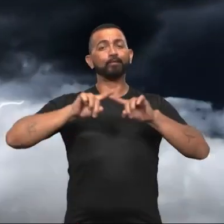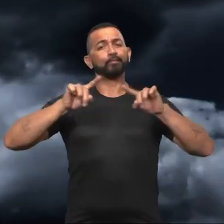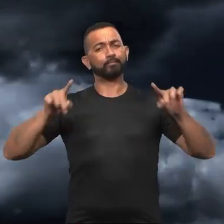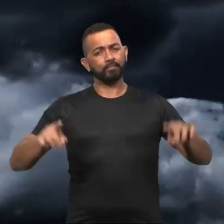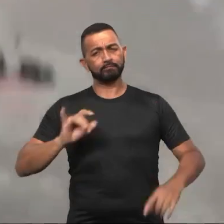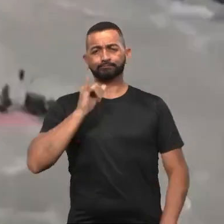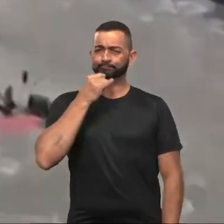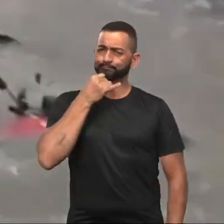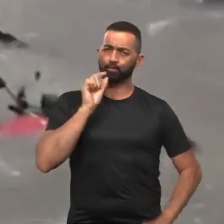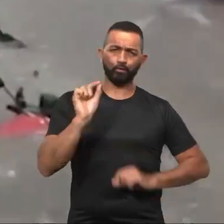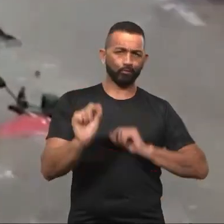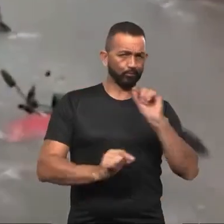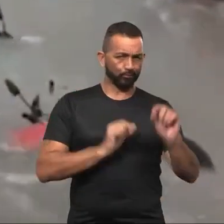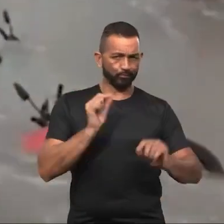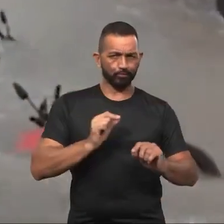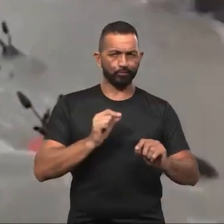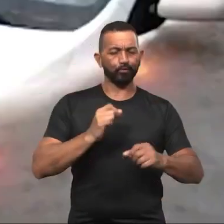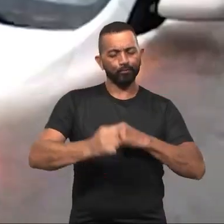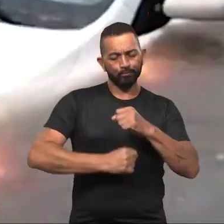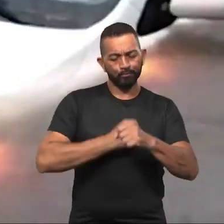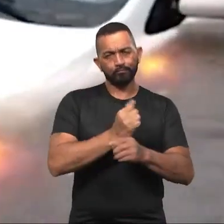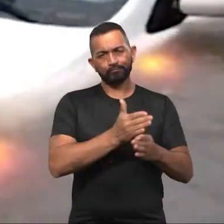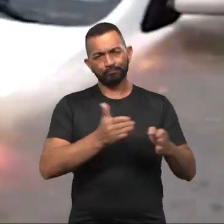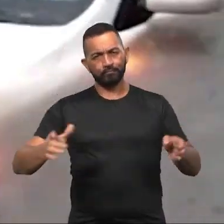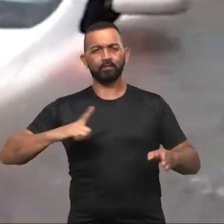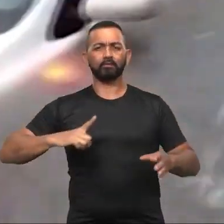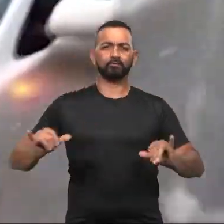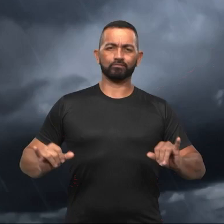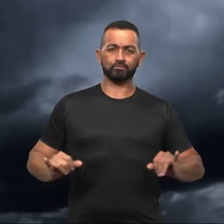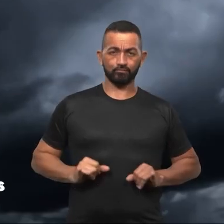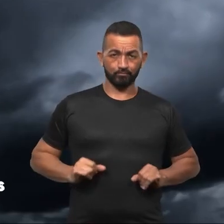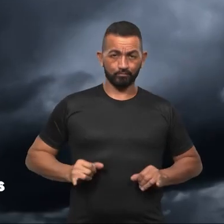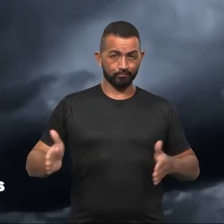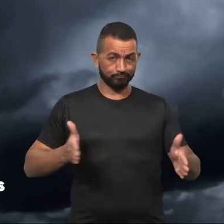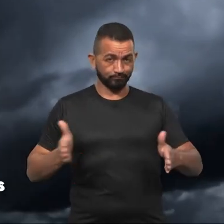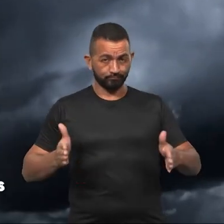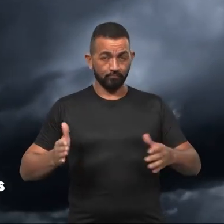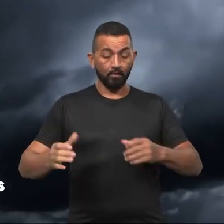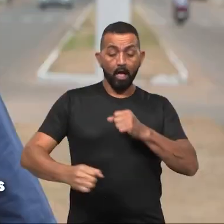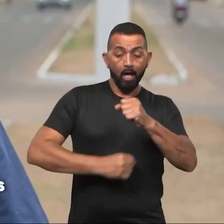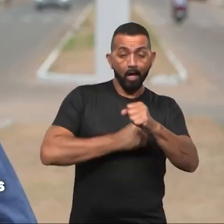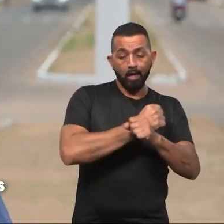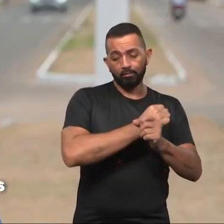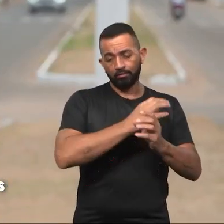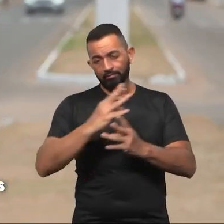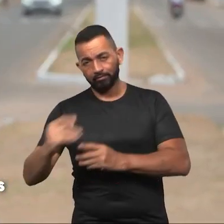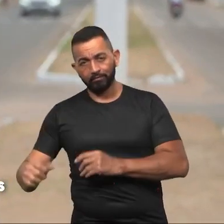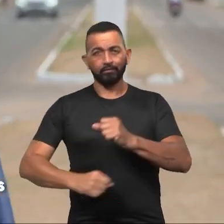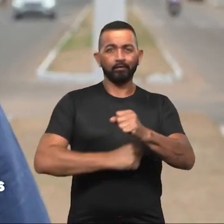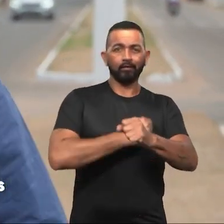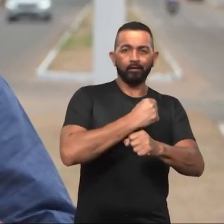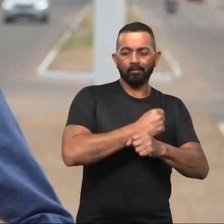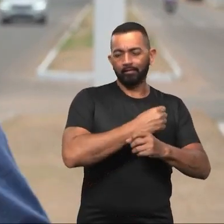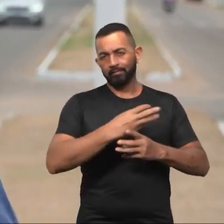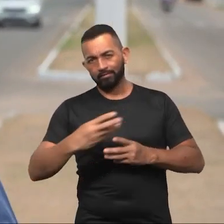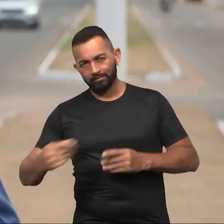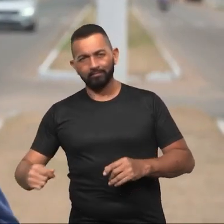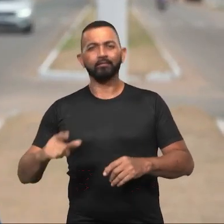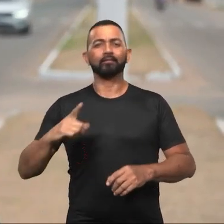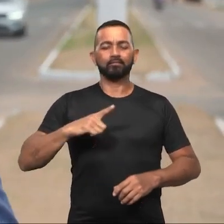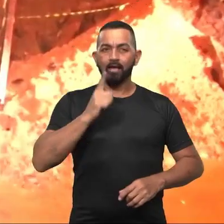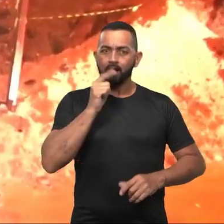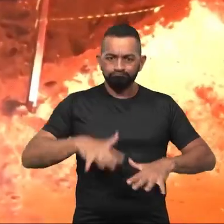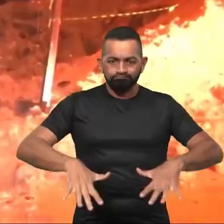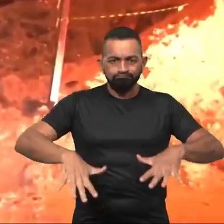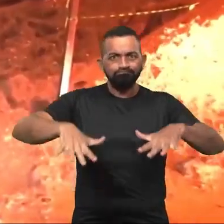Infelizmente, todo ano tem a época do sofrimento. Entra ano, sai ano e o problema dos alagamentos